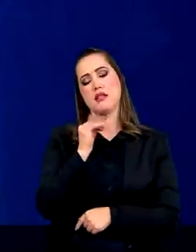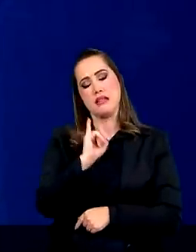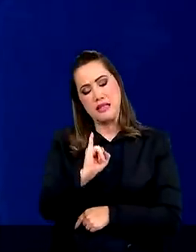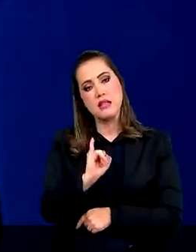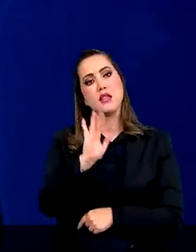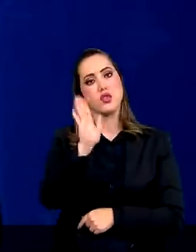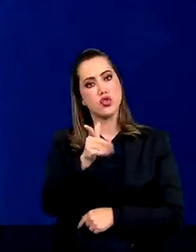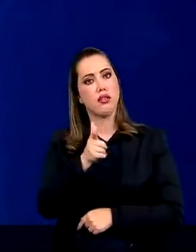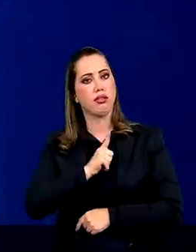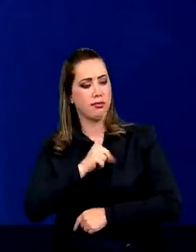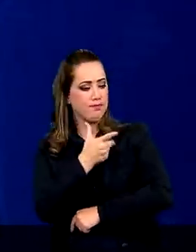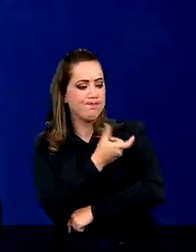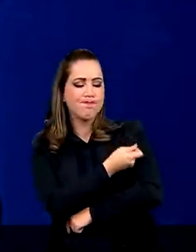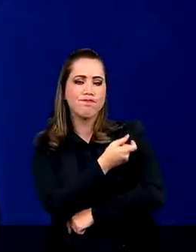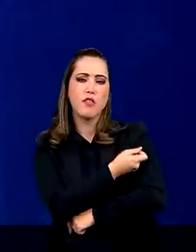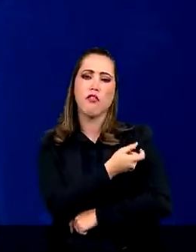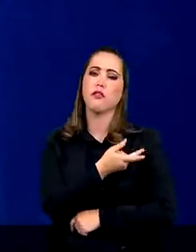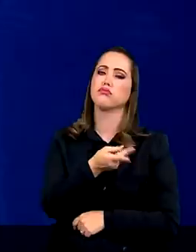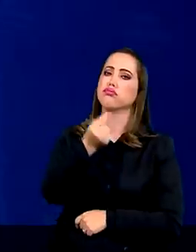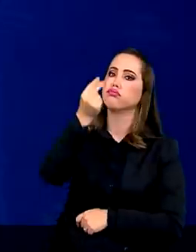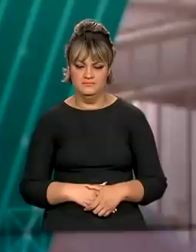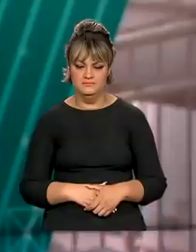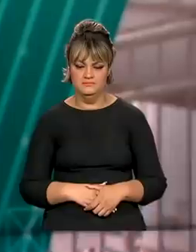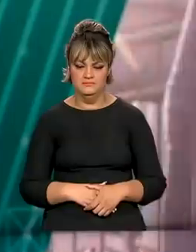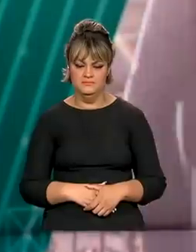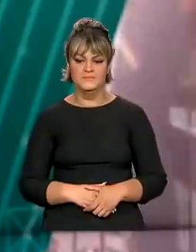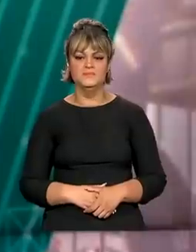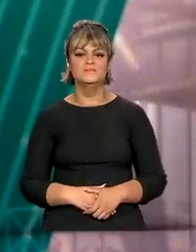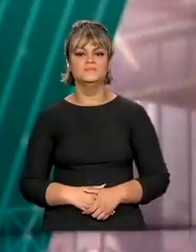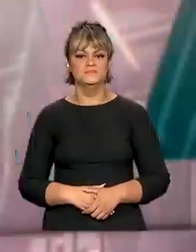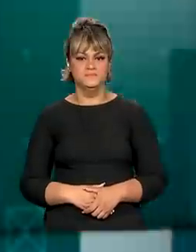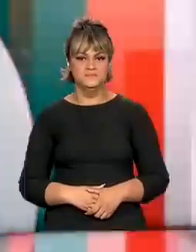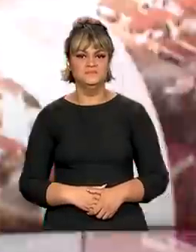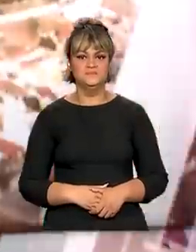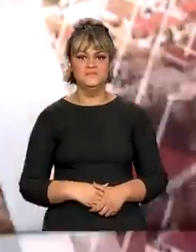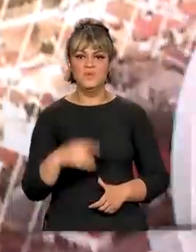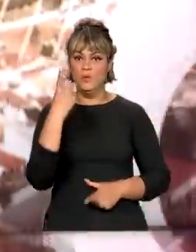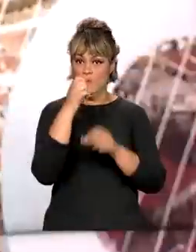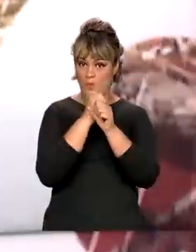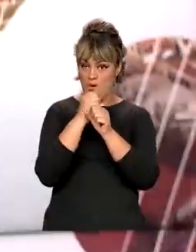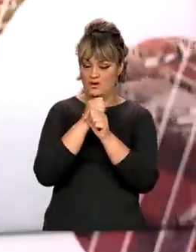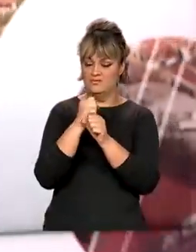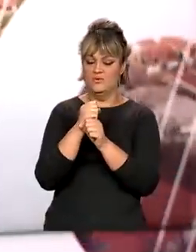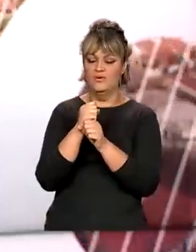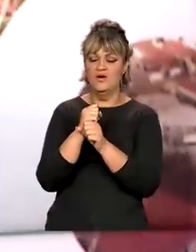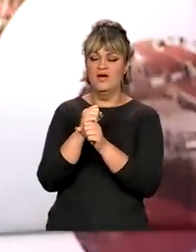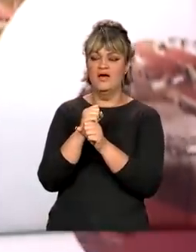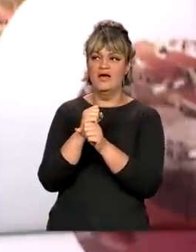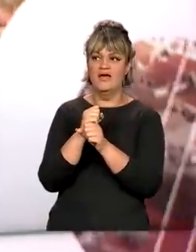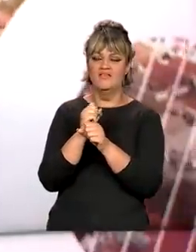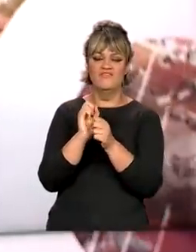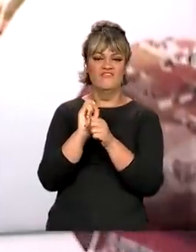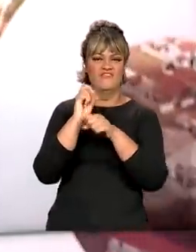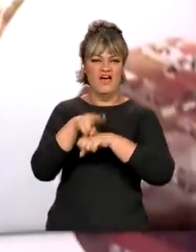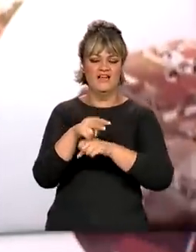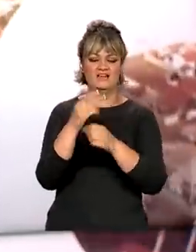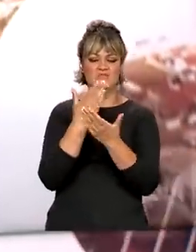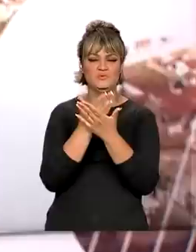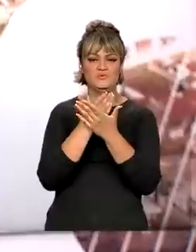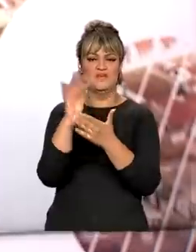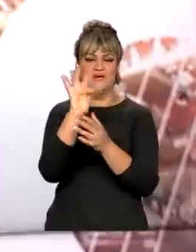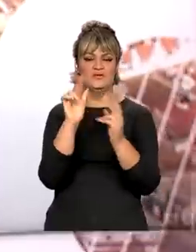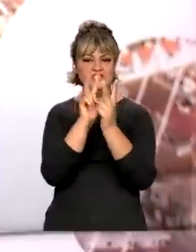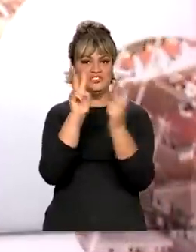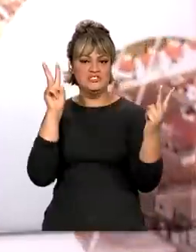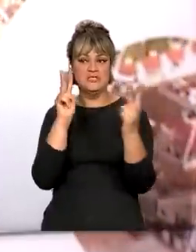já existe vacina há tanto tempo. Em um ano, as vagas de graduação à distância cresceram